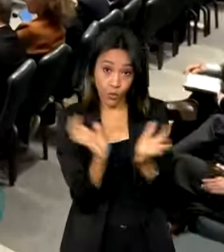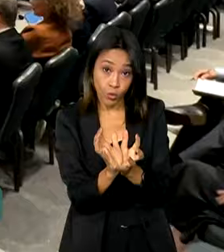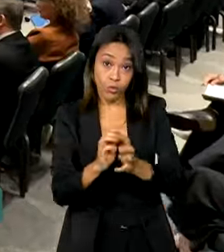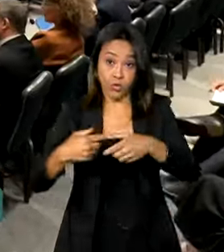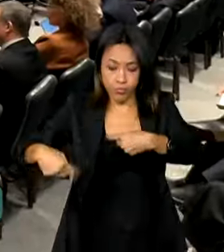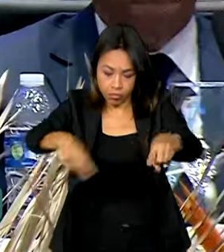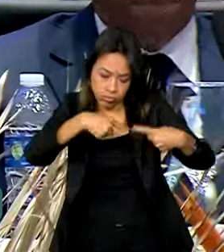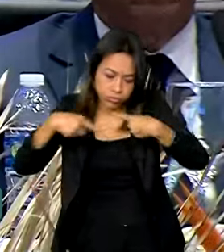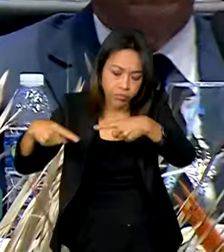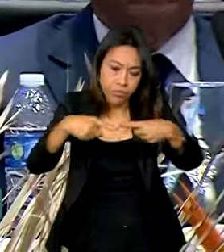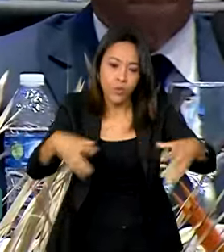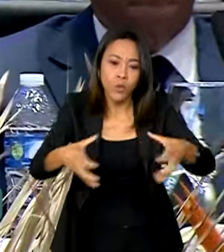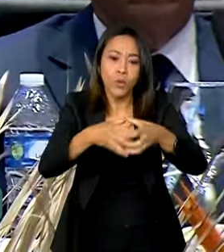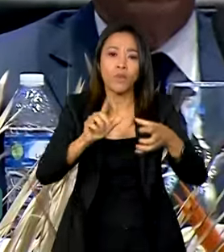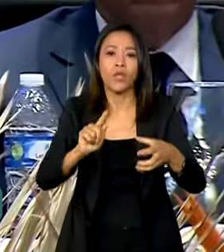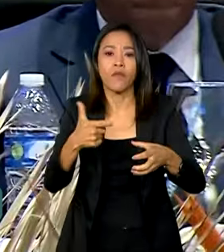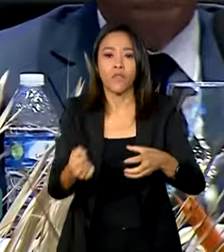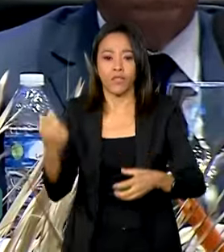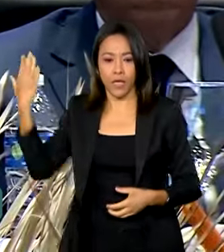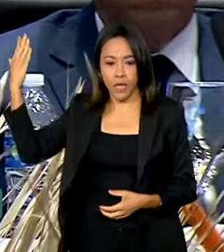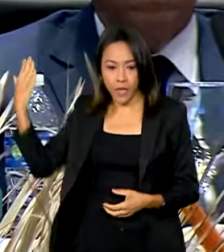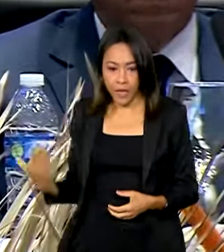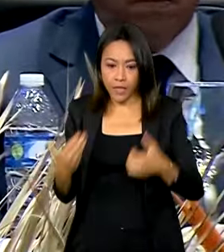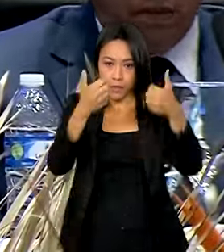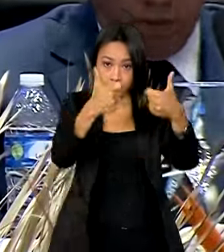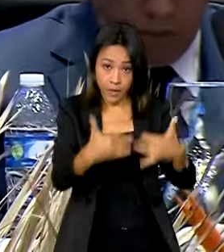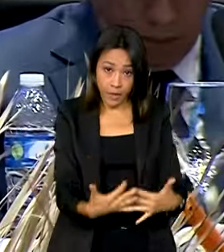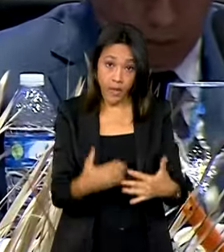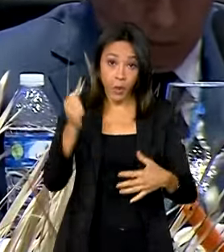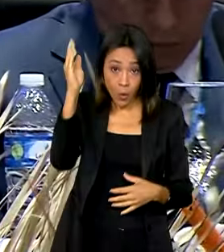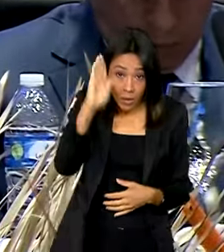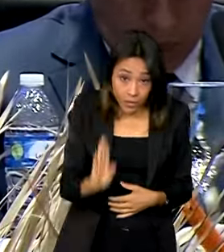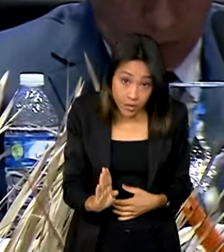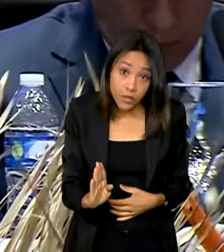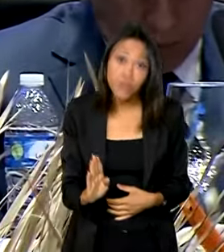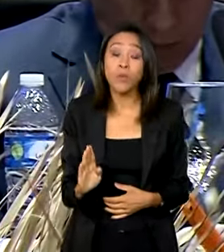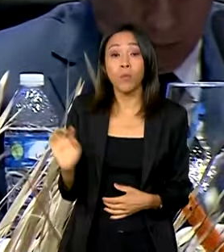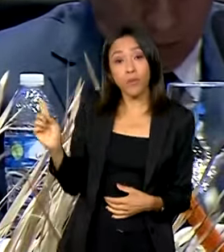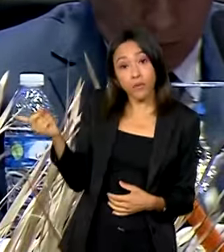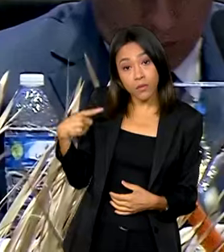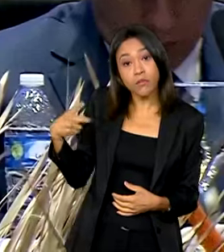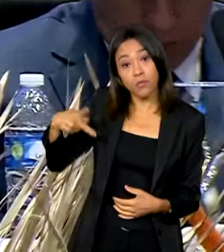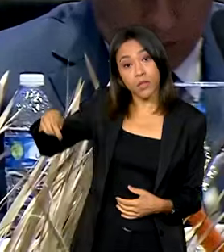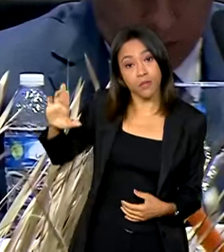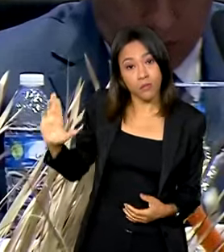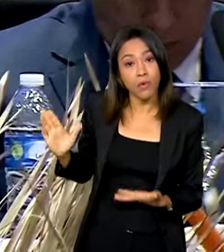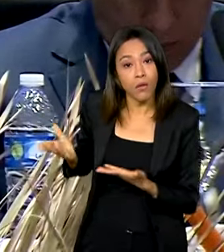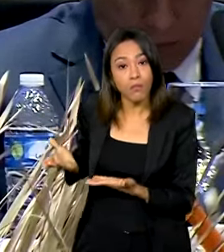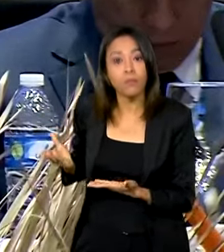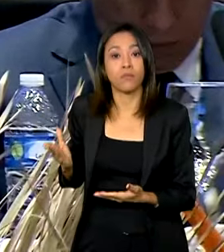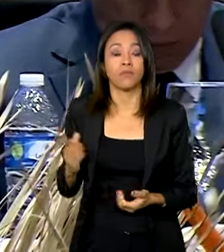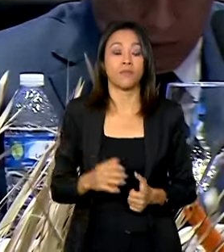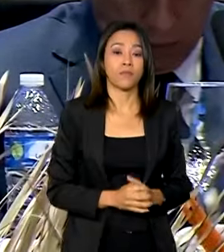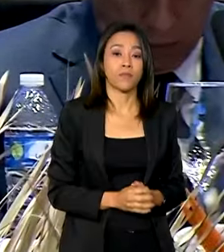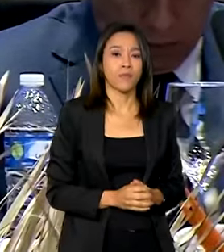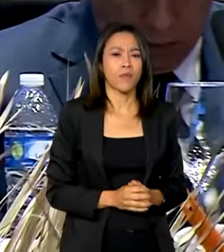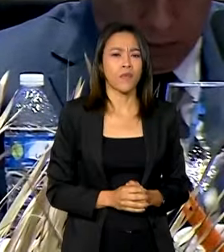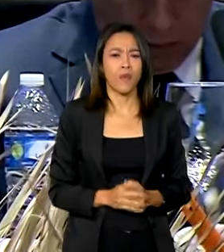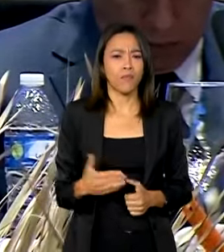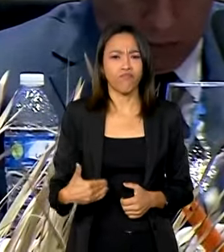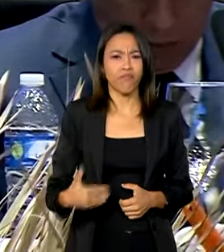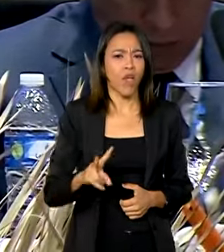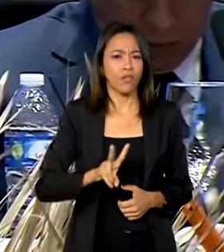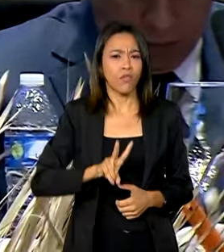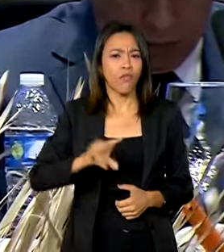do G20. O Brasil, por exemplo, por determinação do presidente Lula, não vai